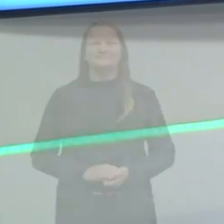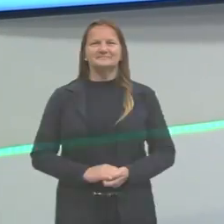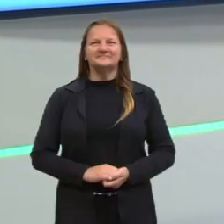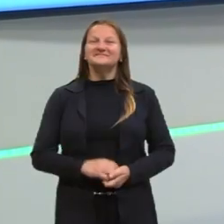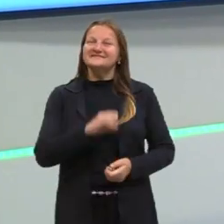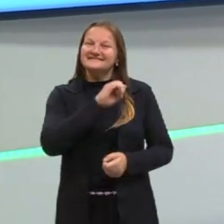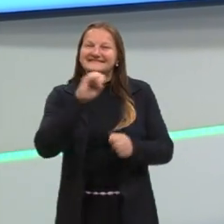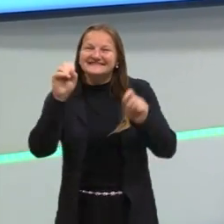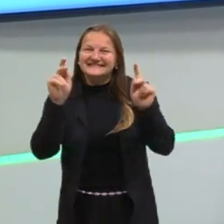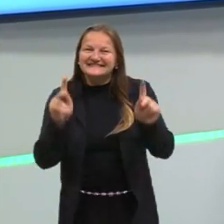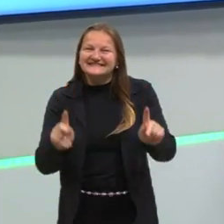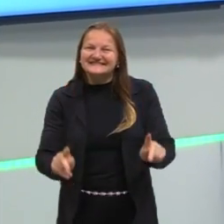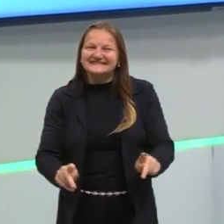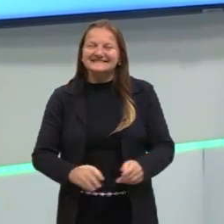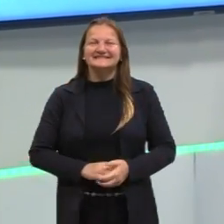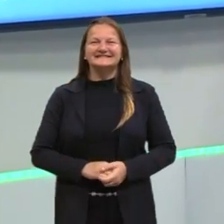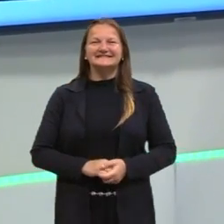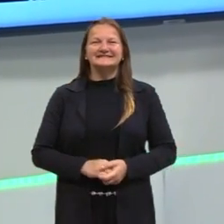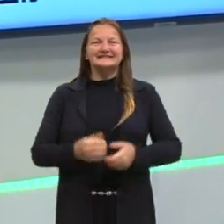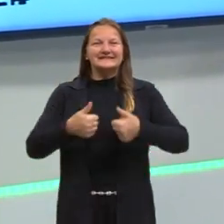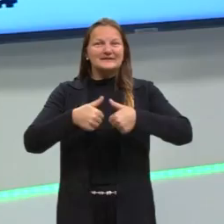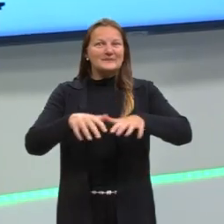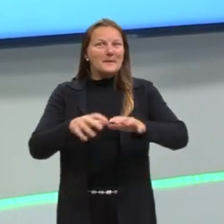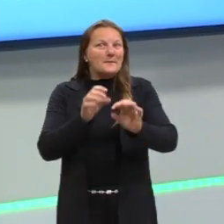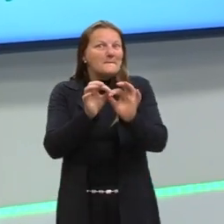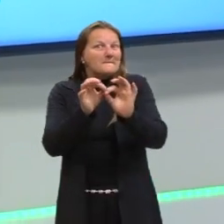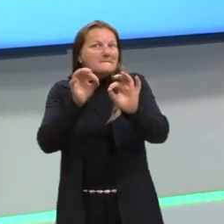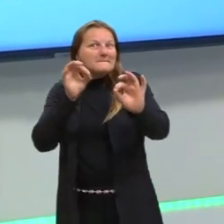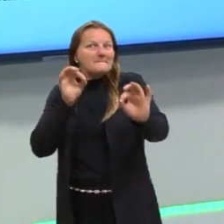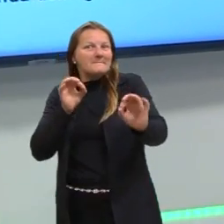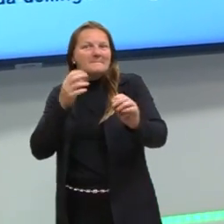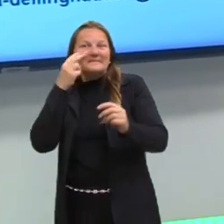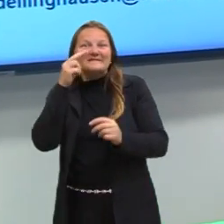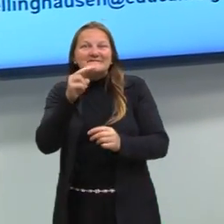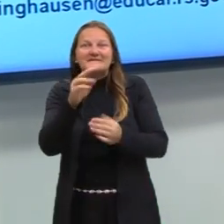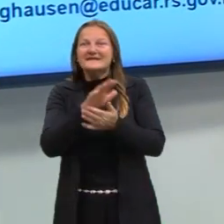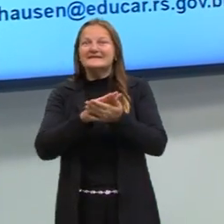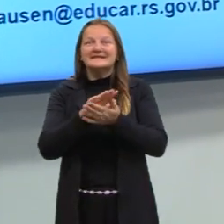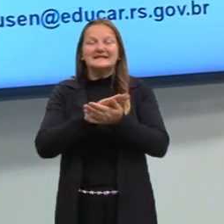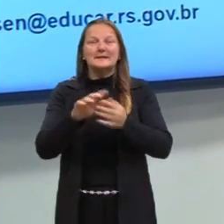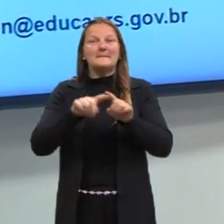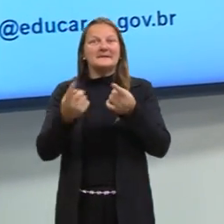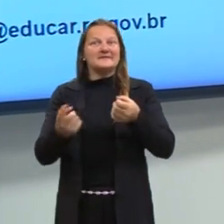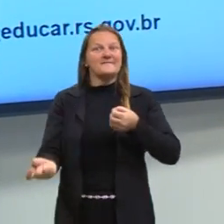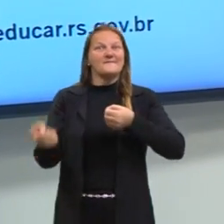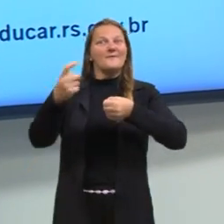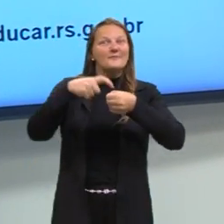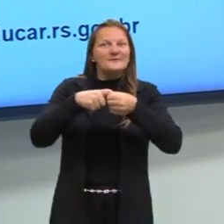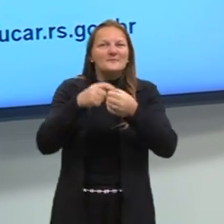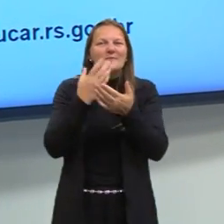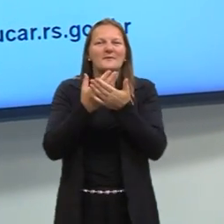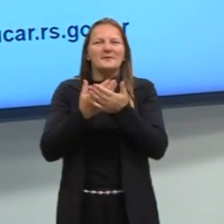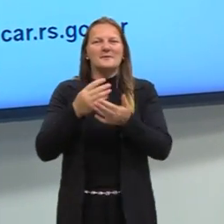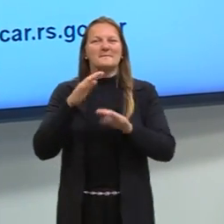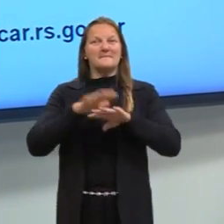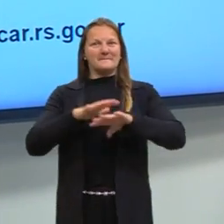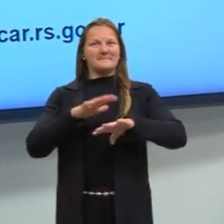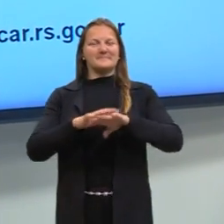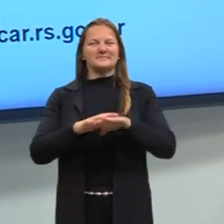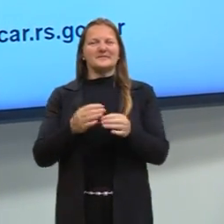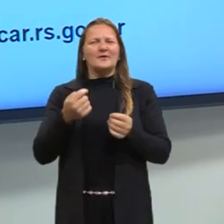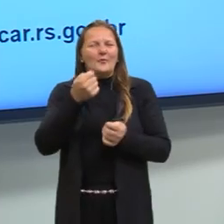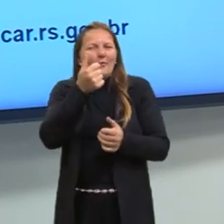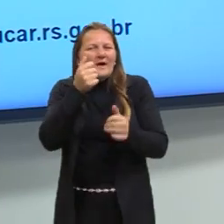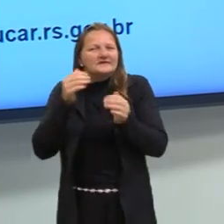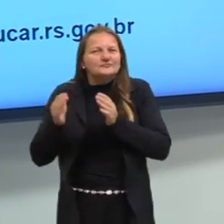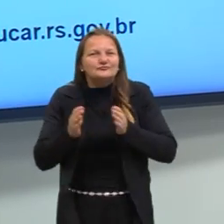Oi, oi pessoas! Ficamos um tempo sem nos ver, mas voltamos para mais uma aula de matemática, encaminhando